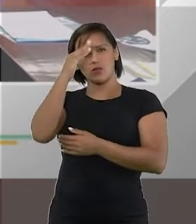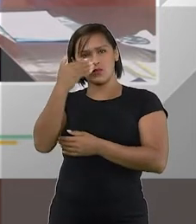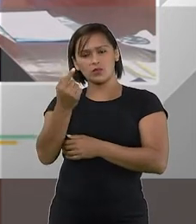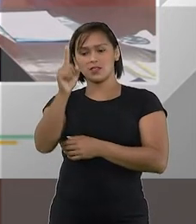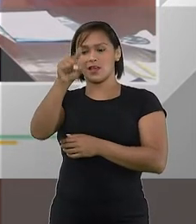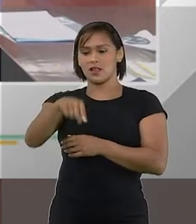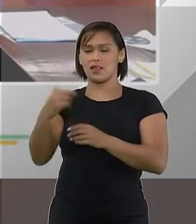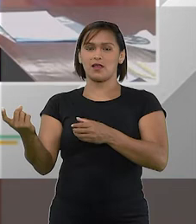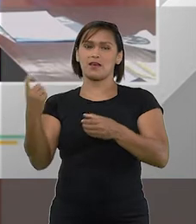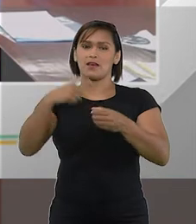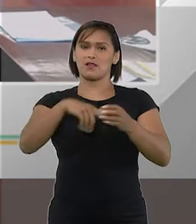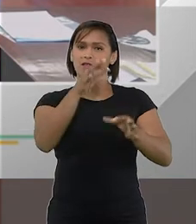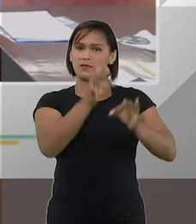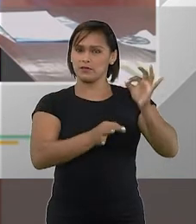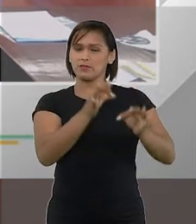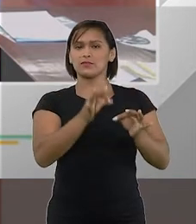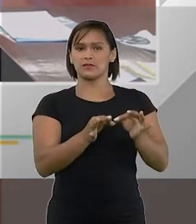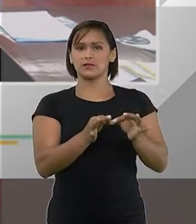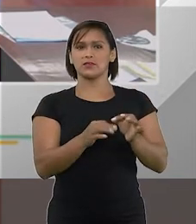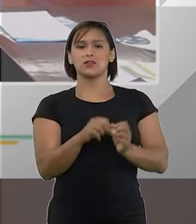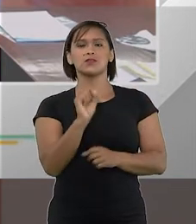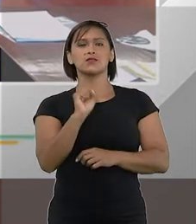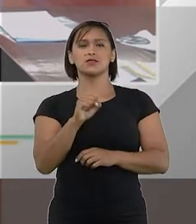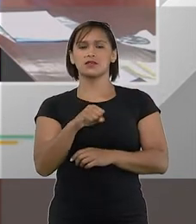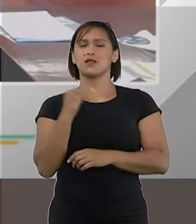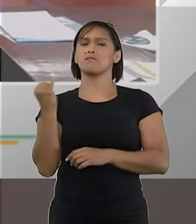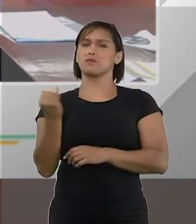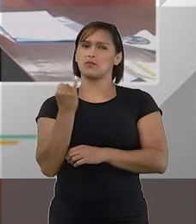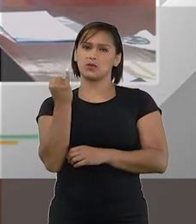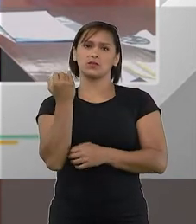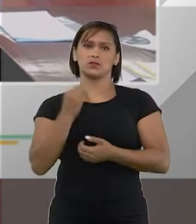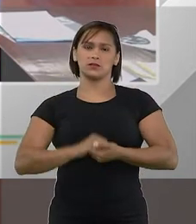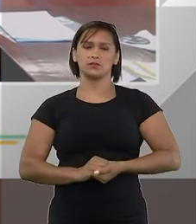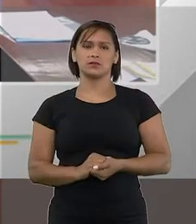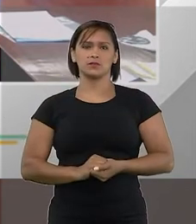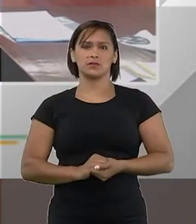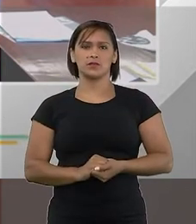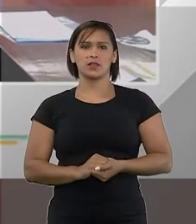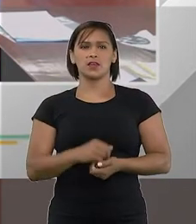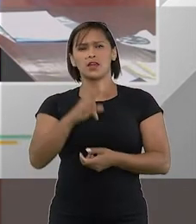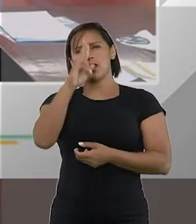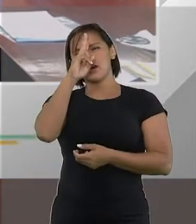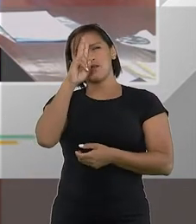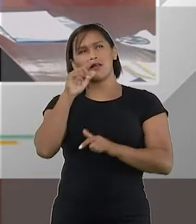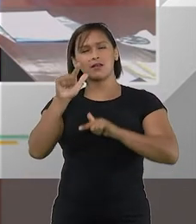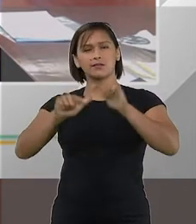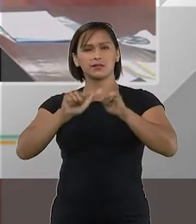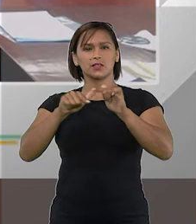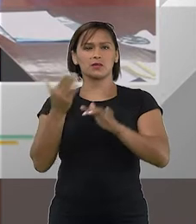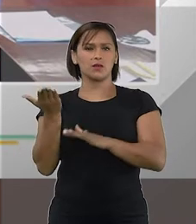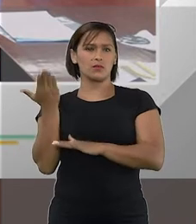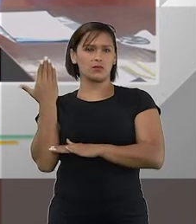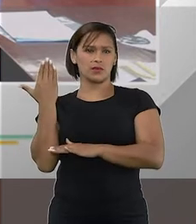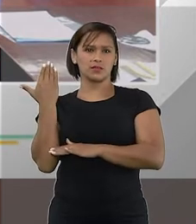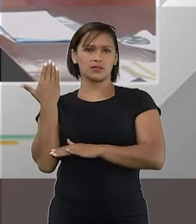daquela recuperação judicial, eu acho que é extremamente importante. eu lembro de ter trabalhado